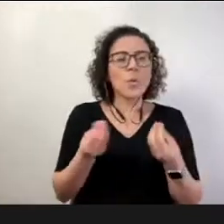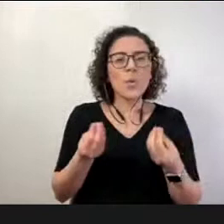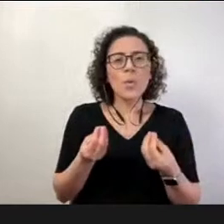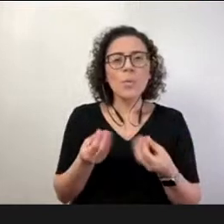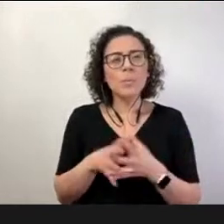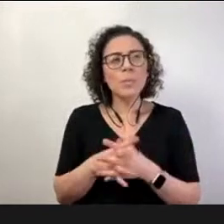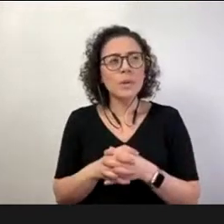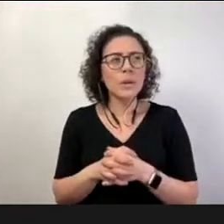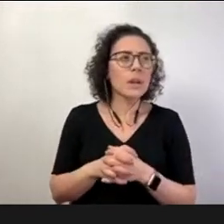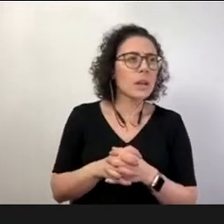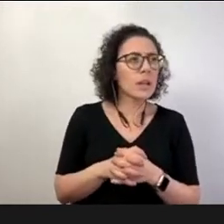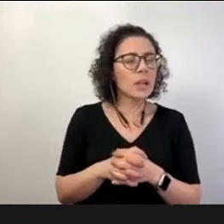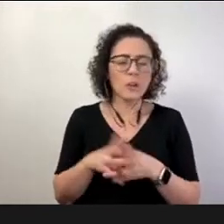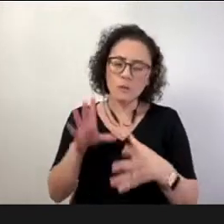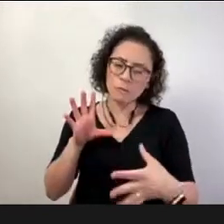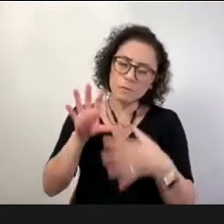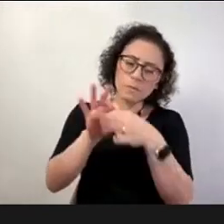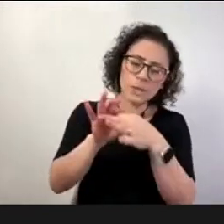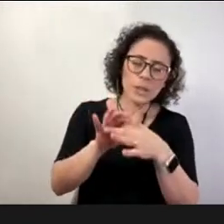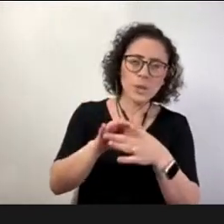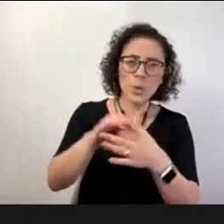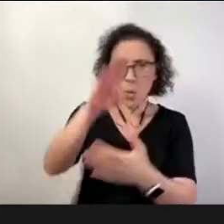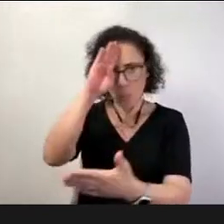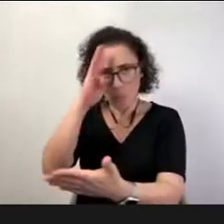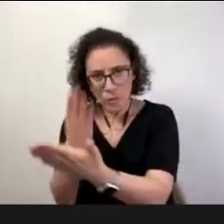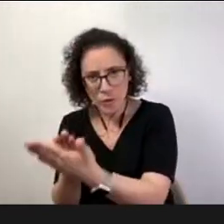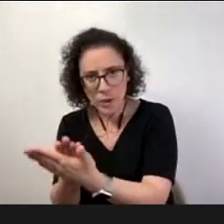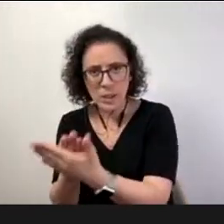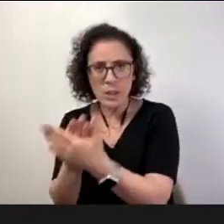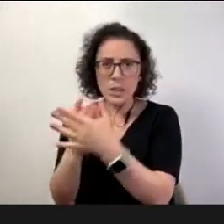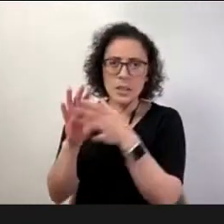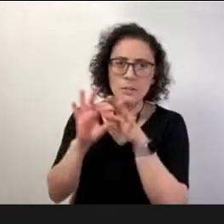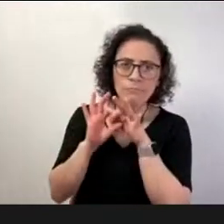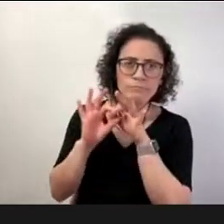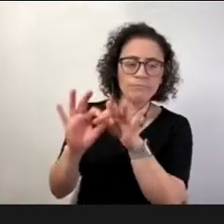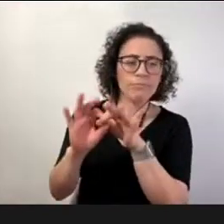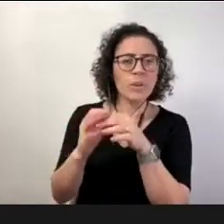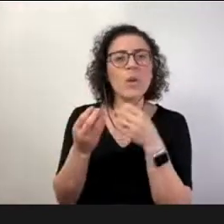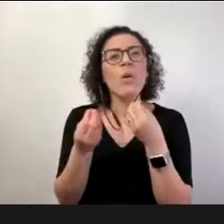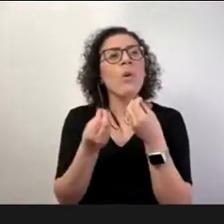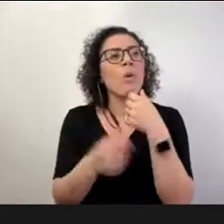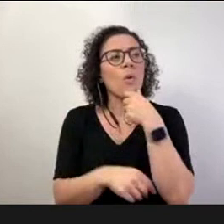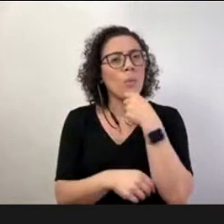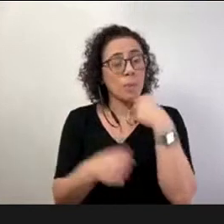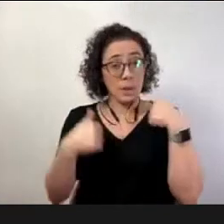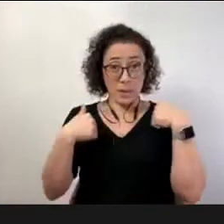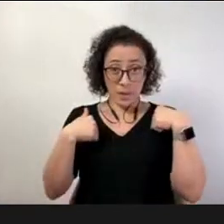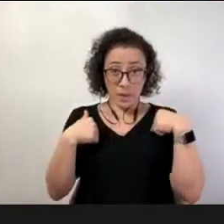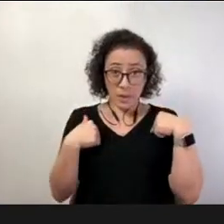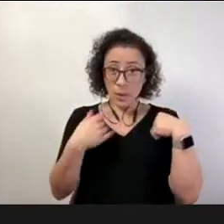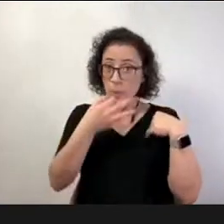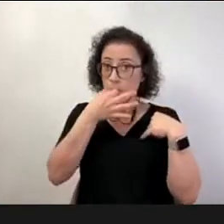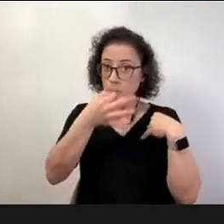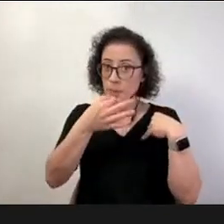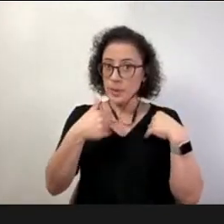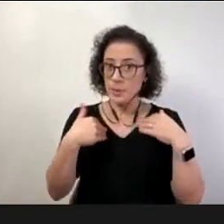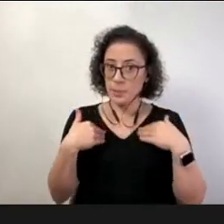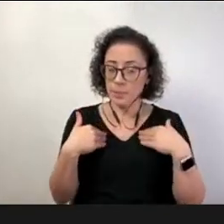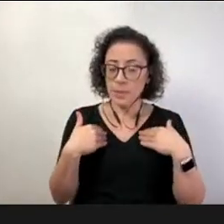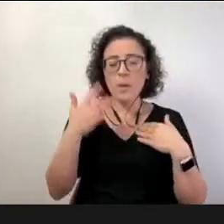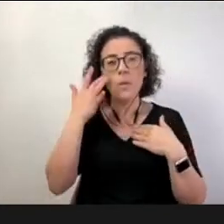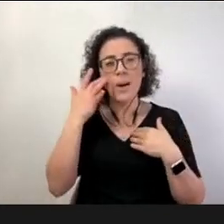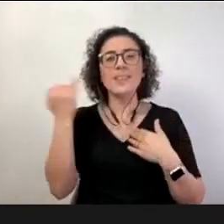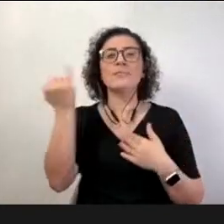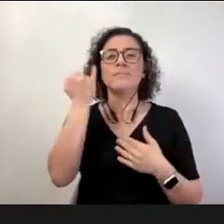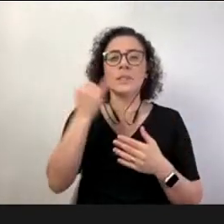confiança e sobre aquilo que eu enxerguei como mais importante dentro desse processo também preciso fazer o